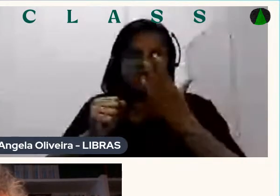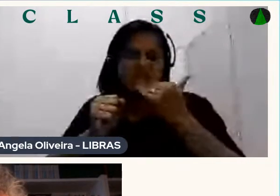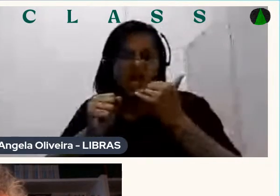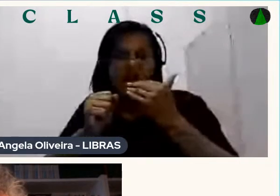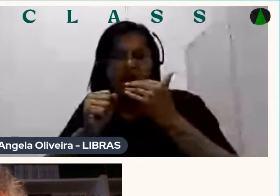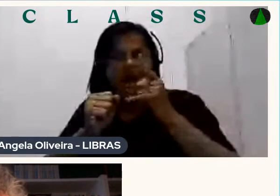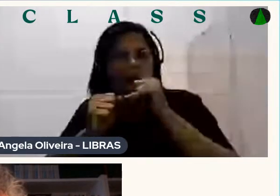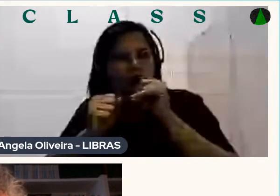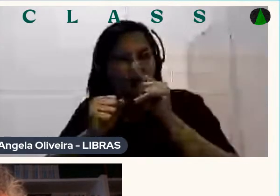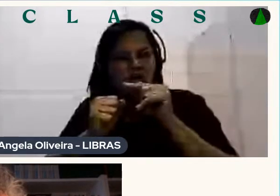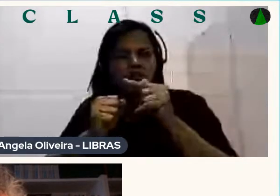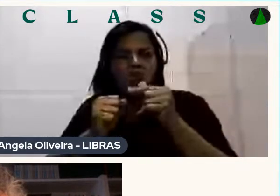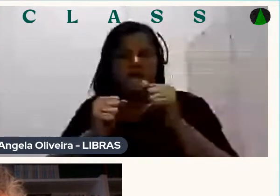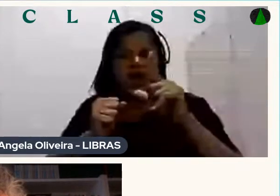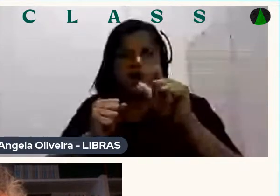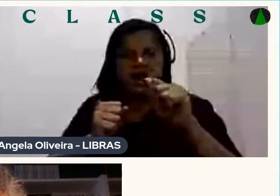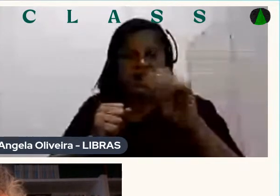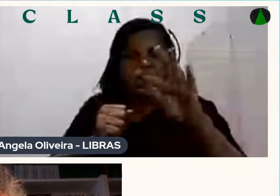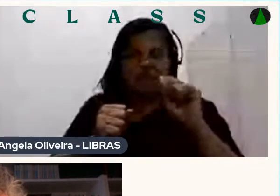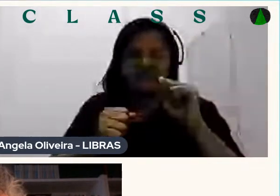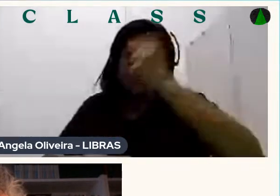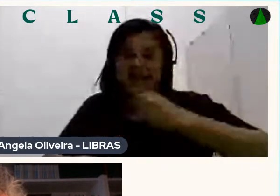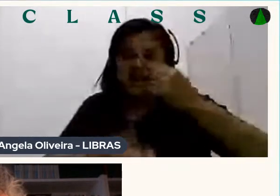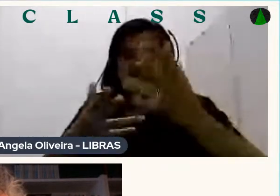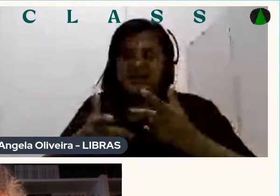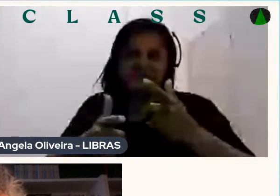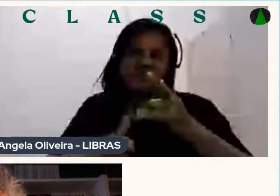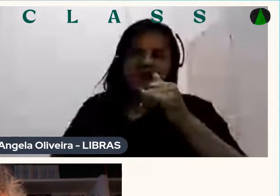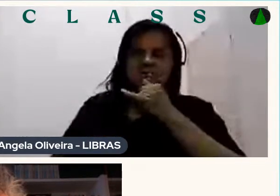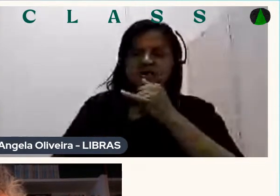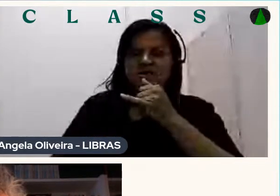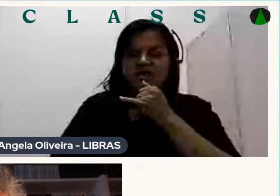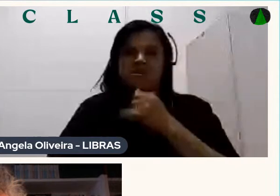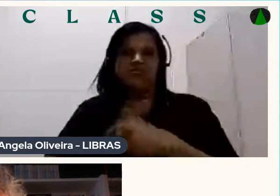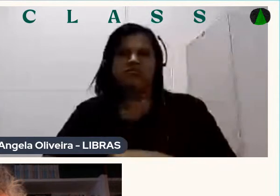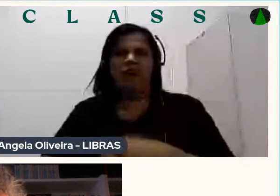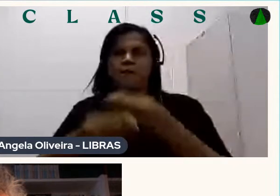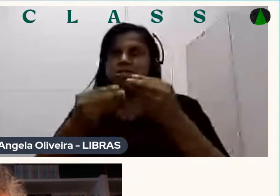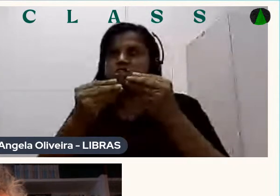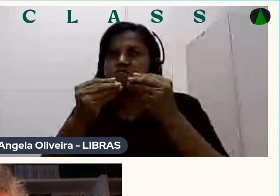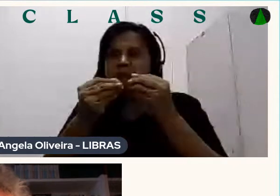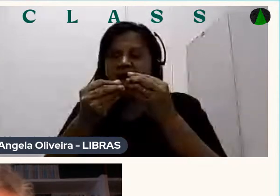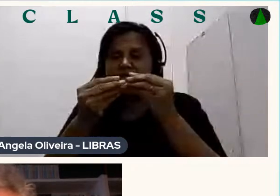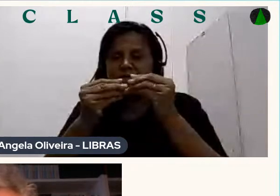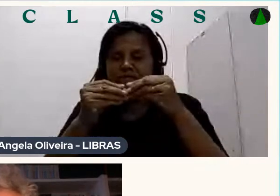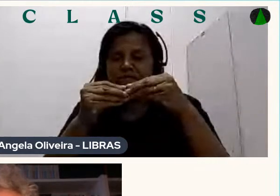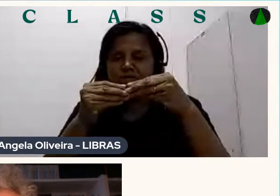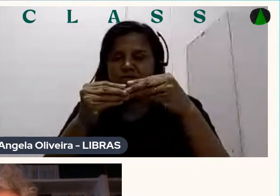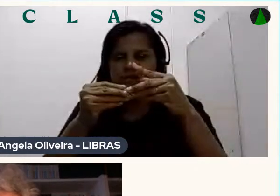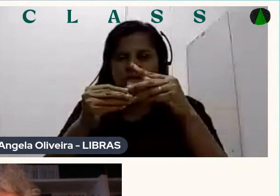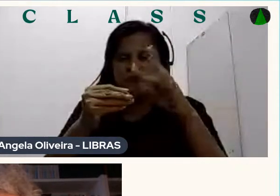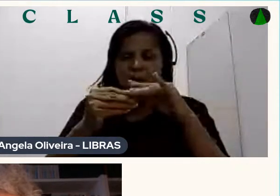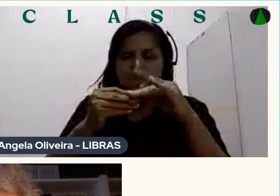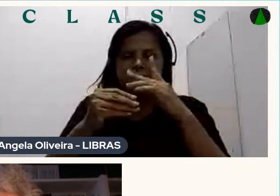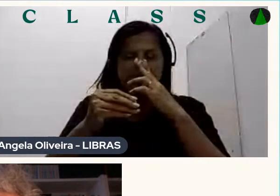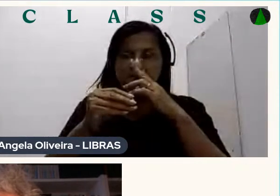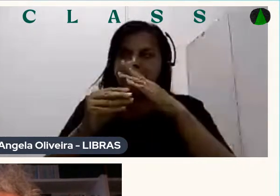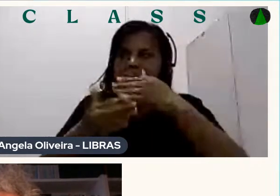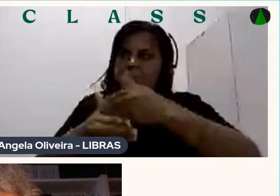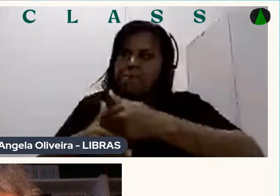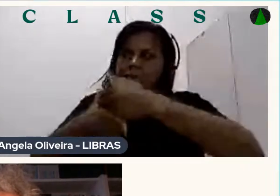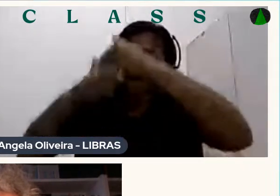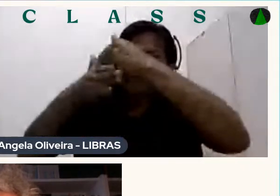dar Por exemplo Vai ficar mais fosco A tinta látex Que é a clássica Tinta de parede Estou falando da tinta Para pintar